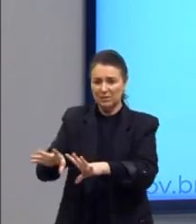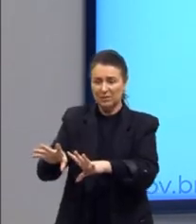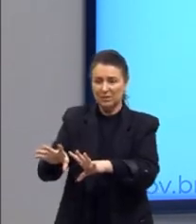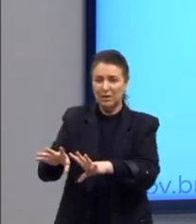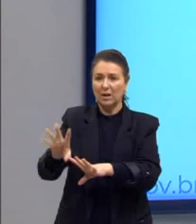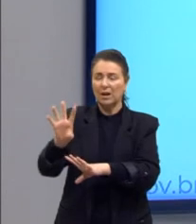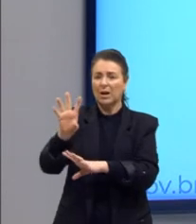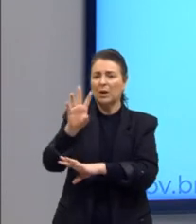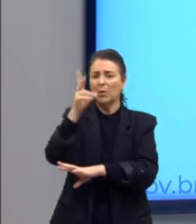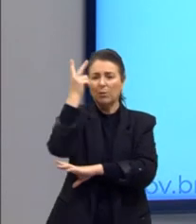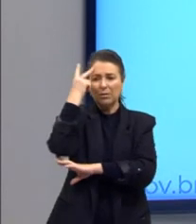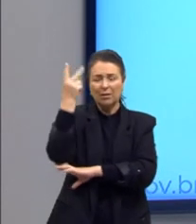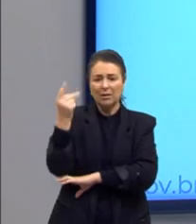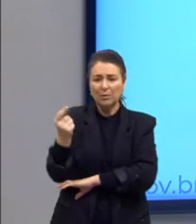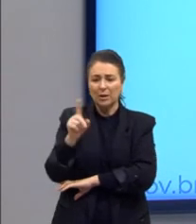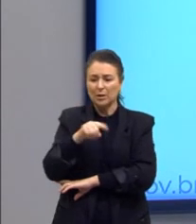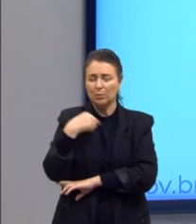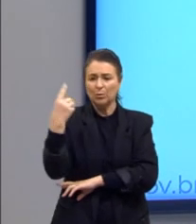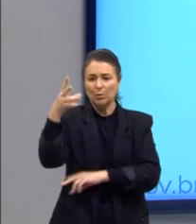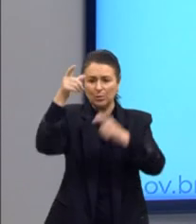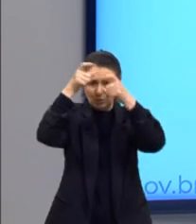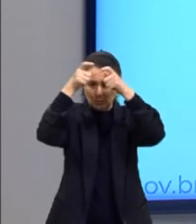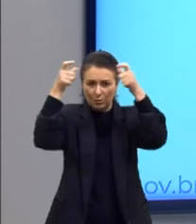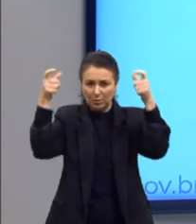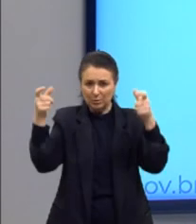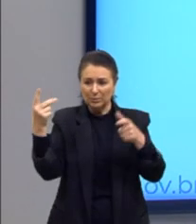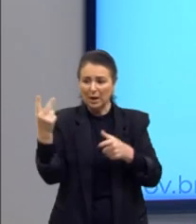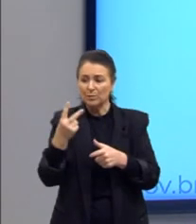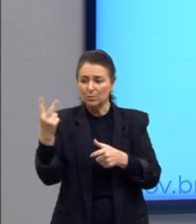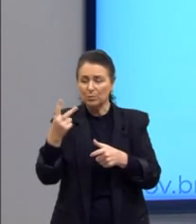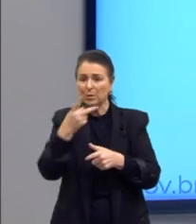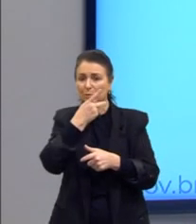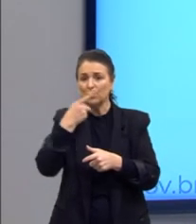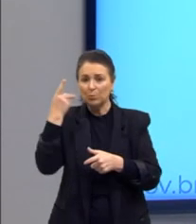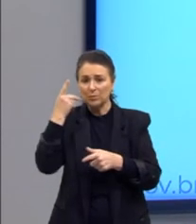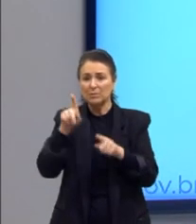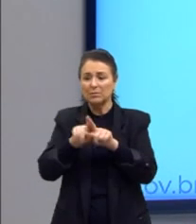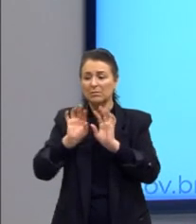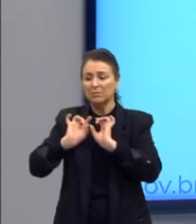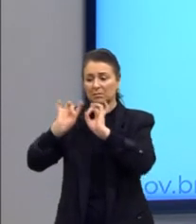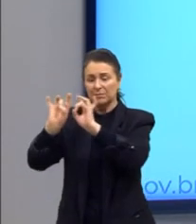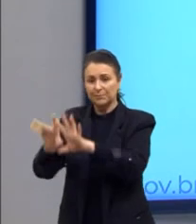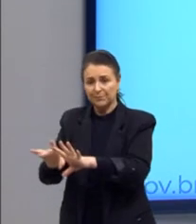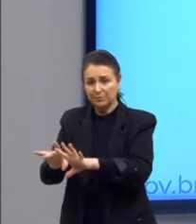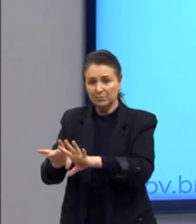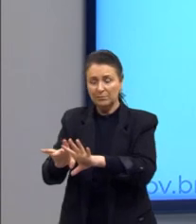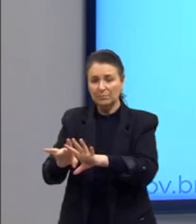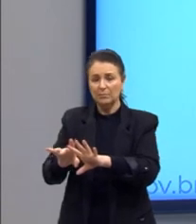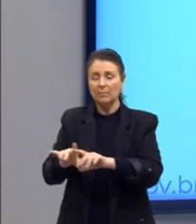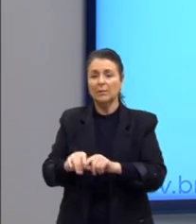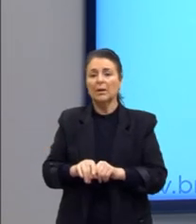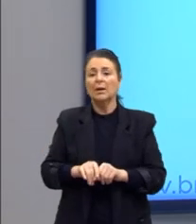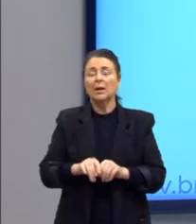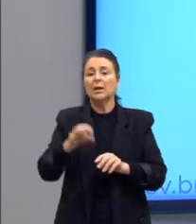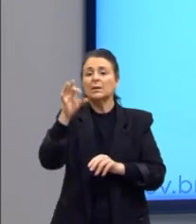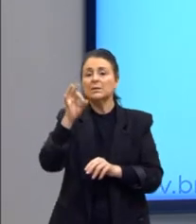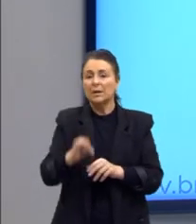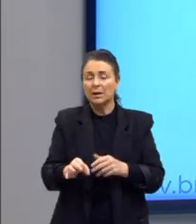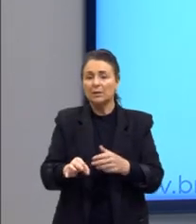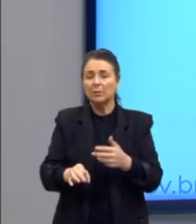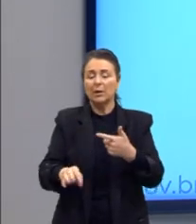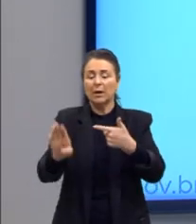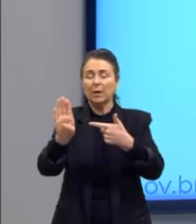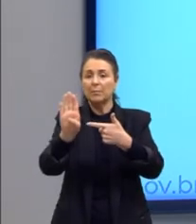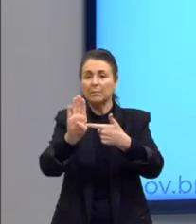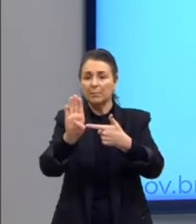à natureza do nosso conhecimento, ambas recusadas por Kant. Também não, Kant é possível o conhecimento. Então, a correta é a alternativa